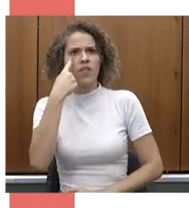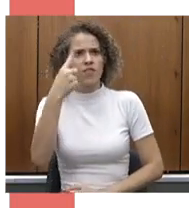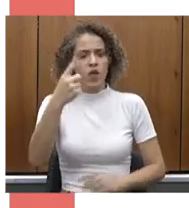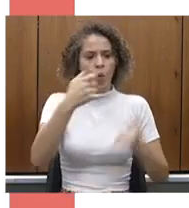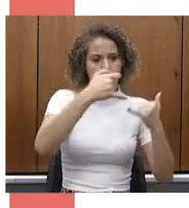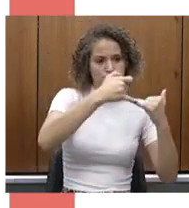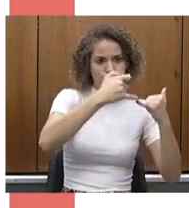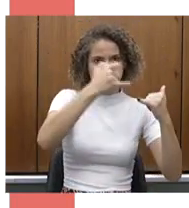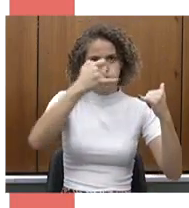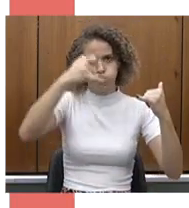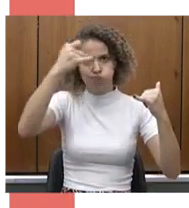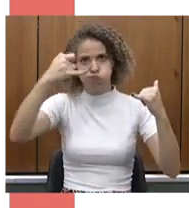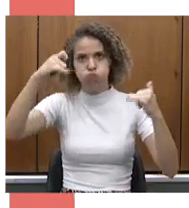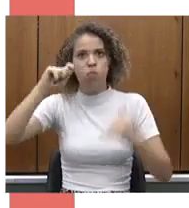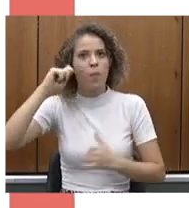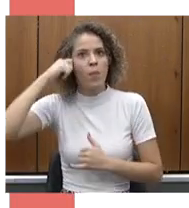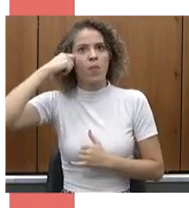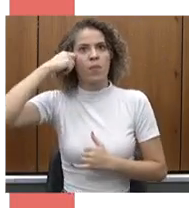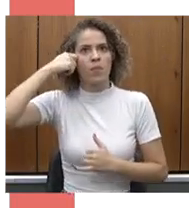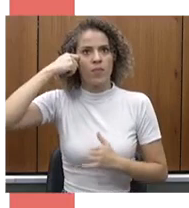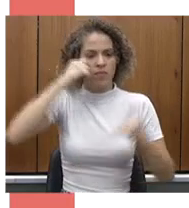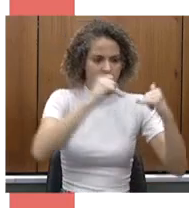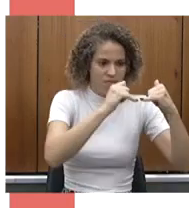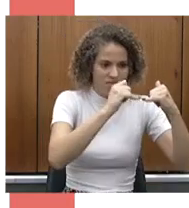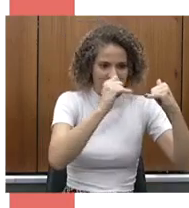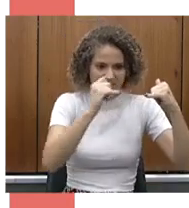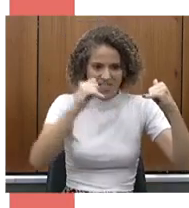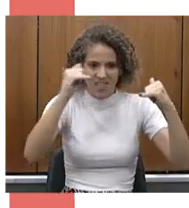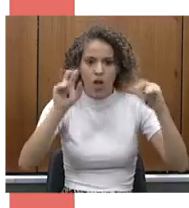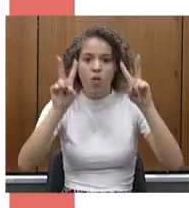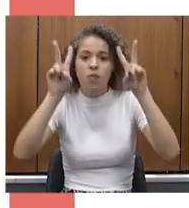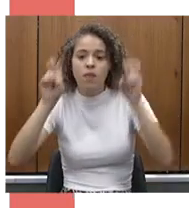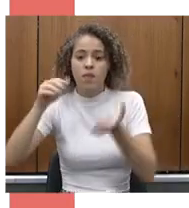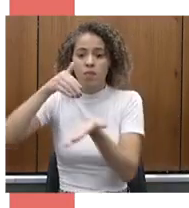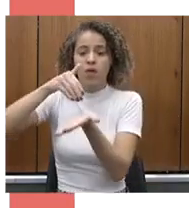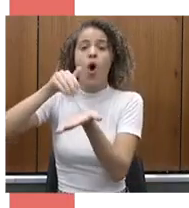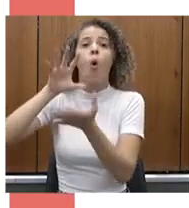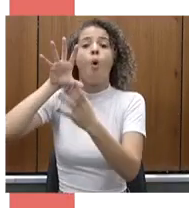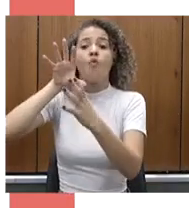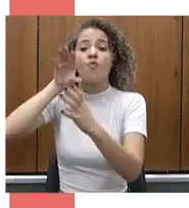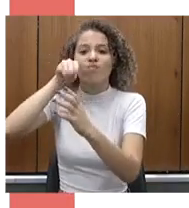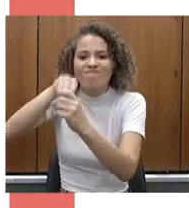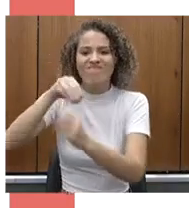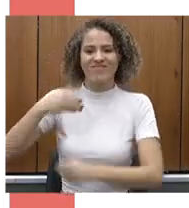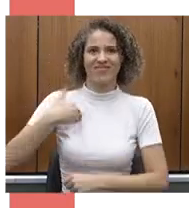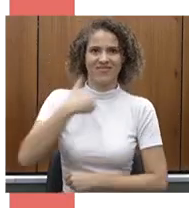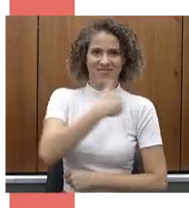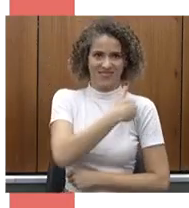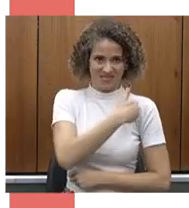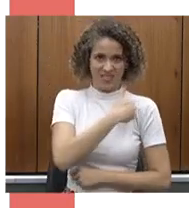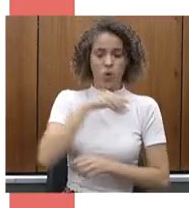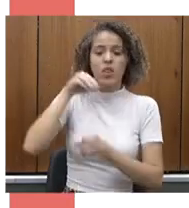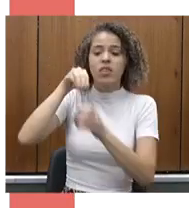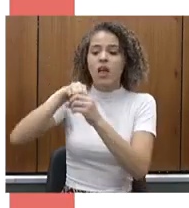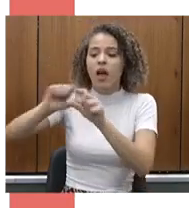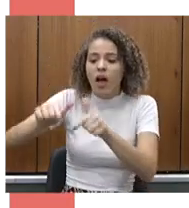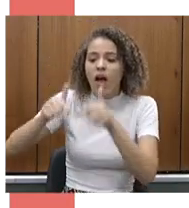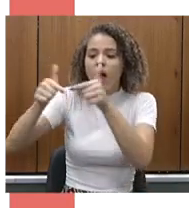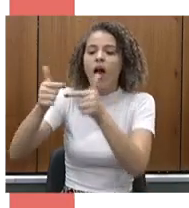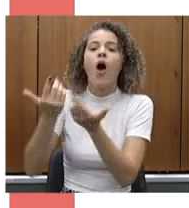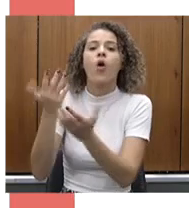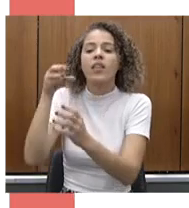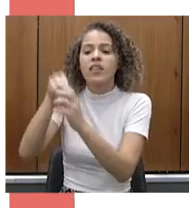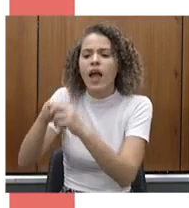linha do mínimo constitucional da saúde, o que se deve executar financeiramente,